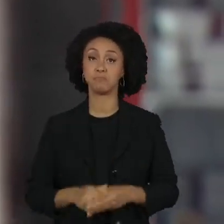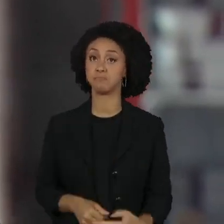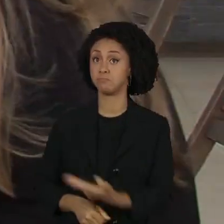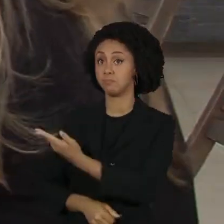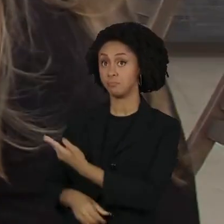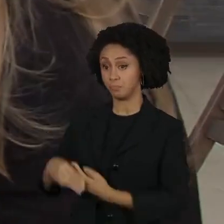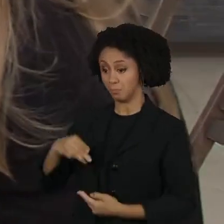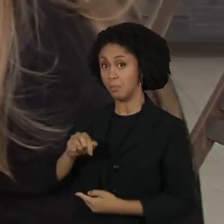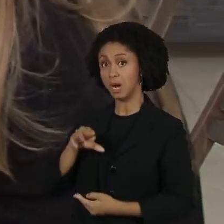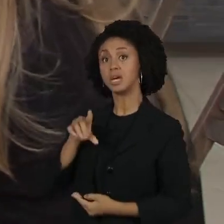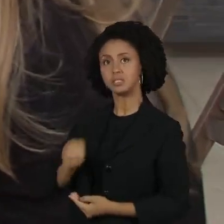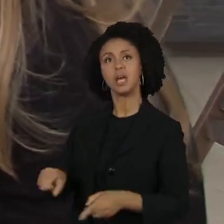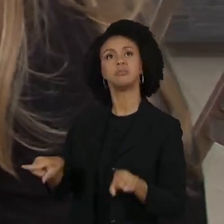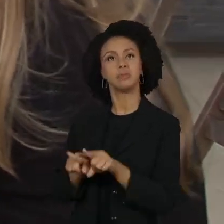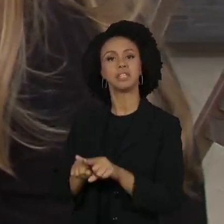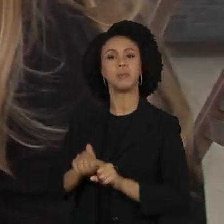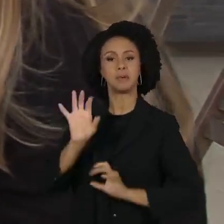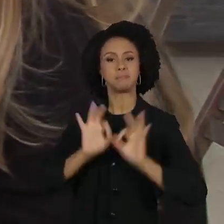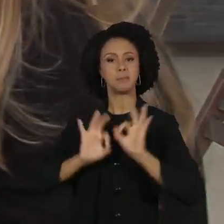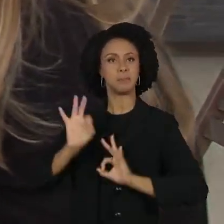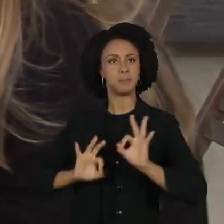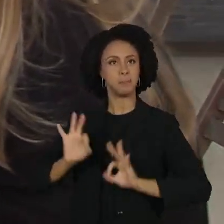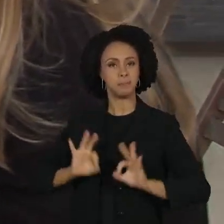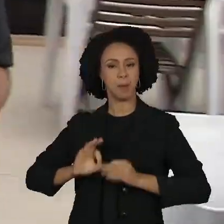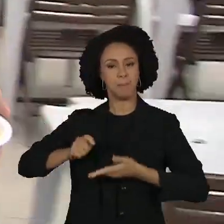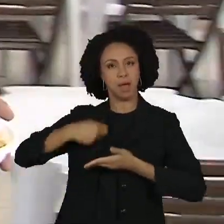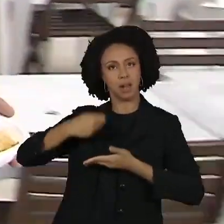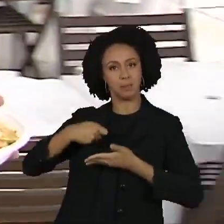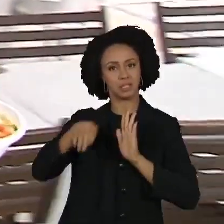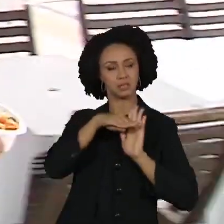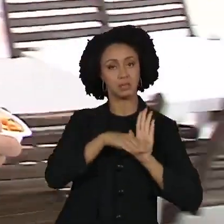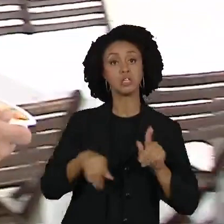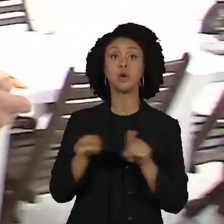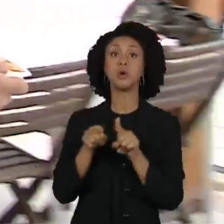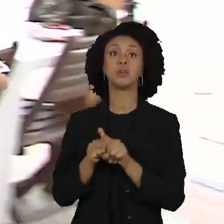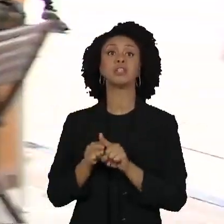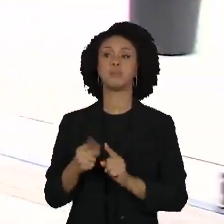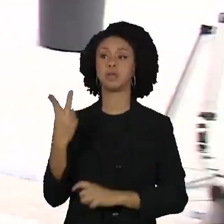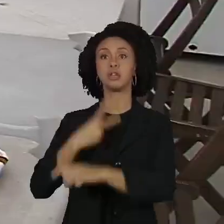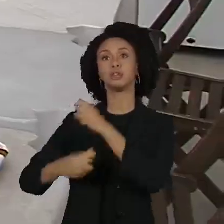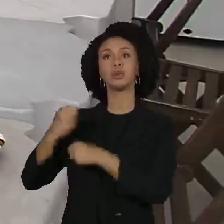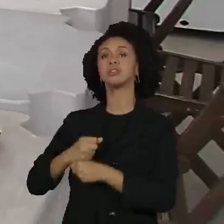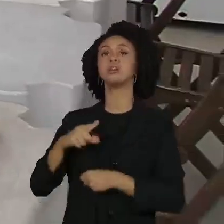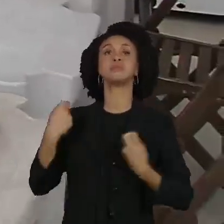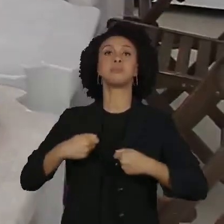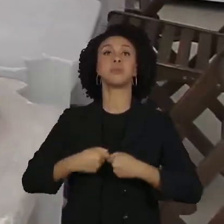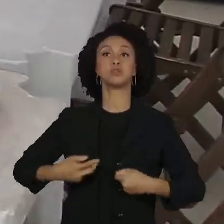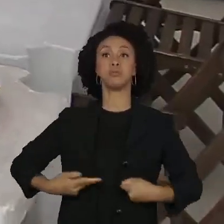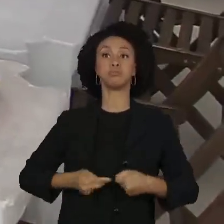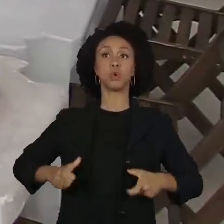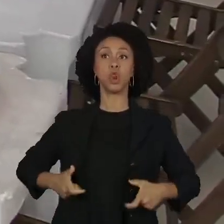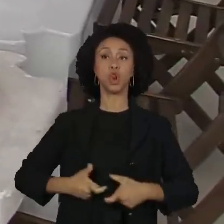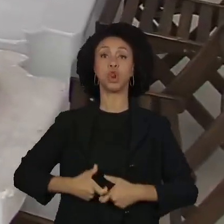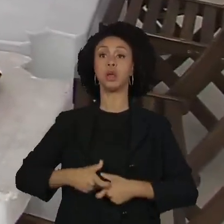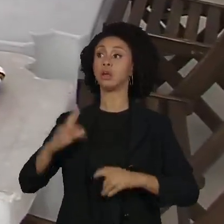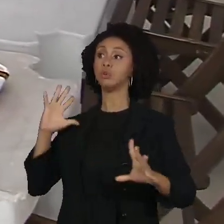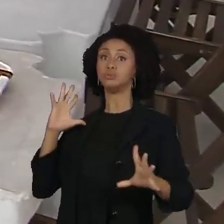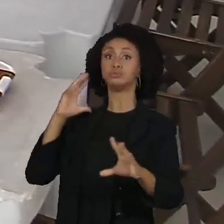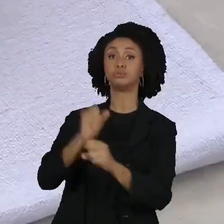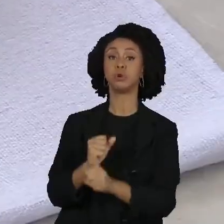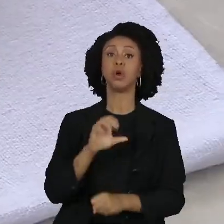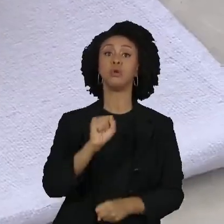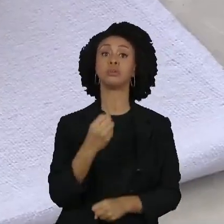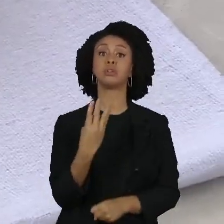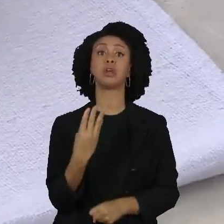reeducação alimentar e passou por uma cirurgia bariátrica há dois anos. Desde então, ele perdeu 84 quilos.